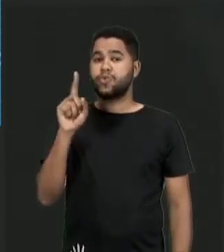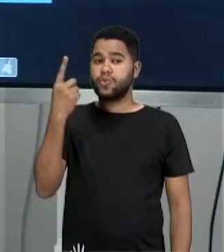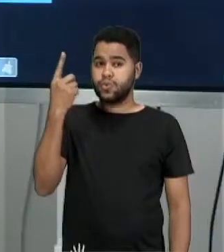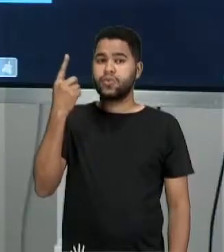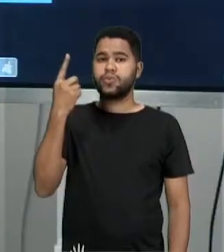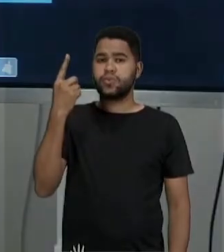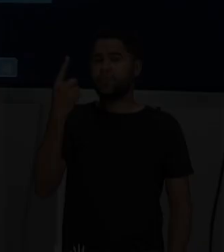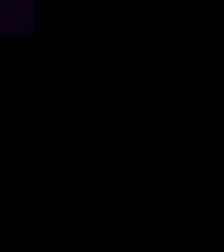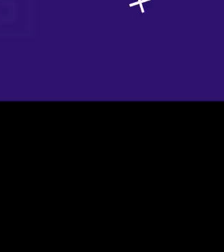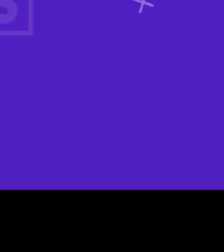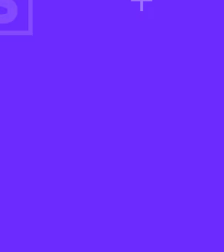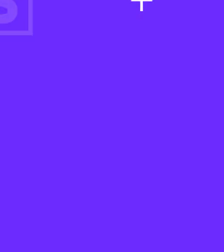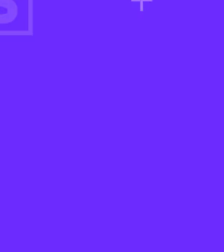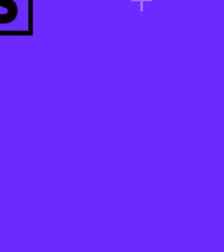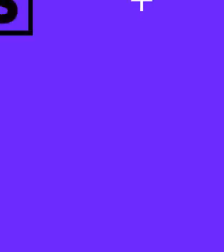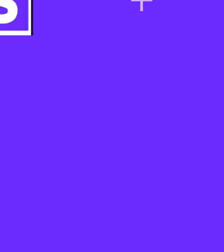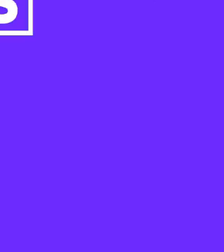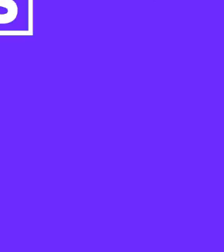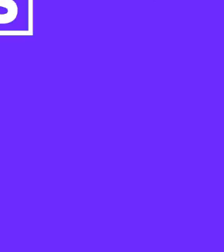comum.